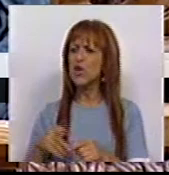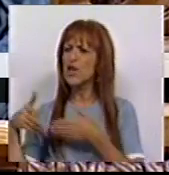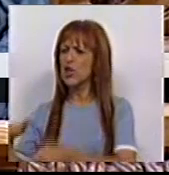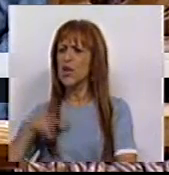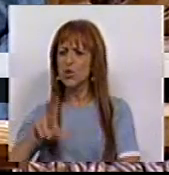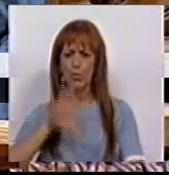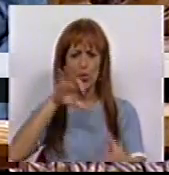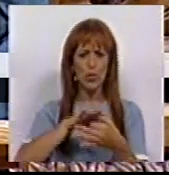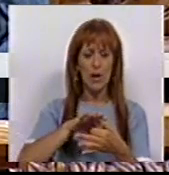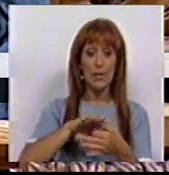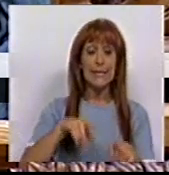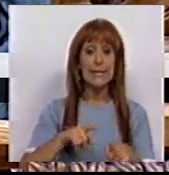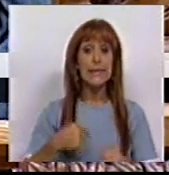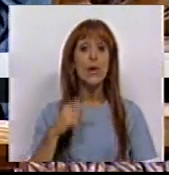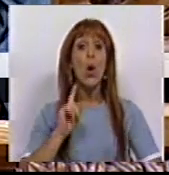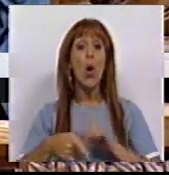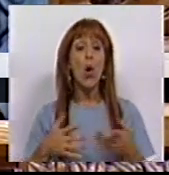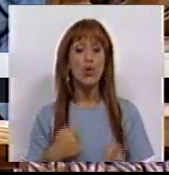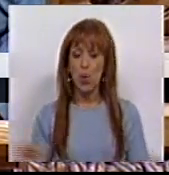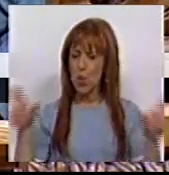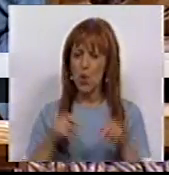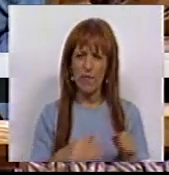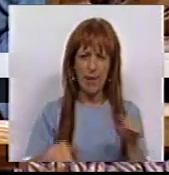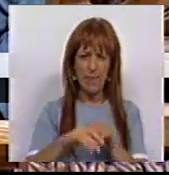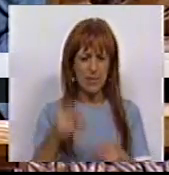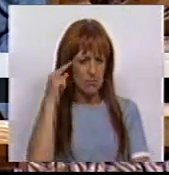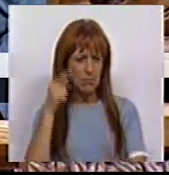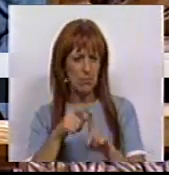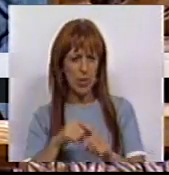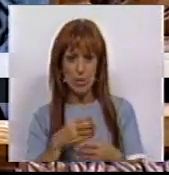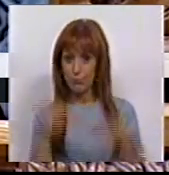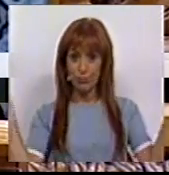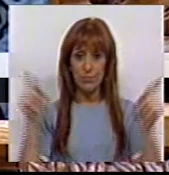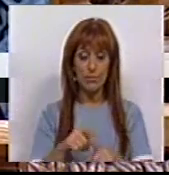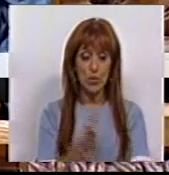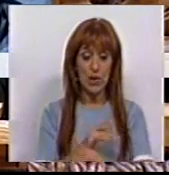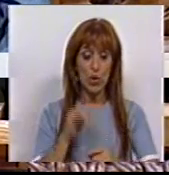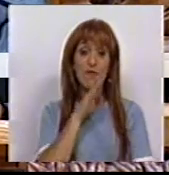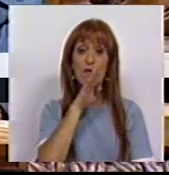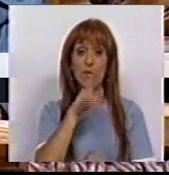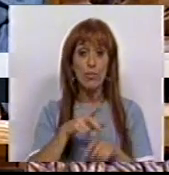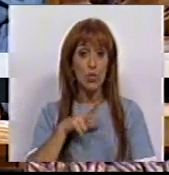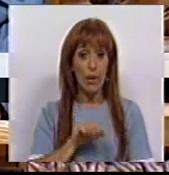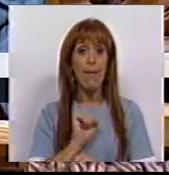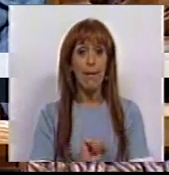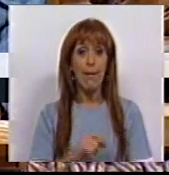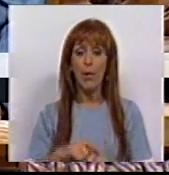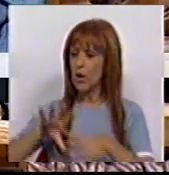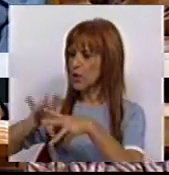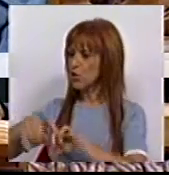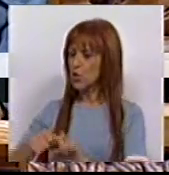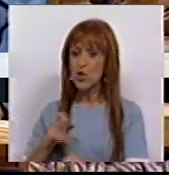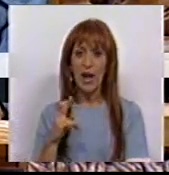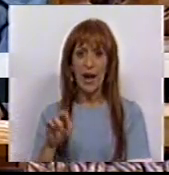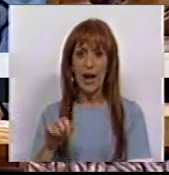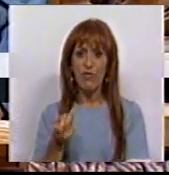Portugal e que na realidade representa um novo passo no caminho de pulverização do setor ferroviário nacional com a destruição